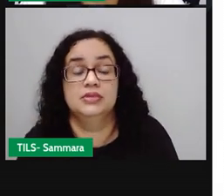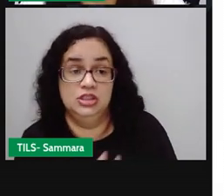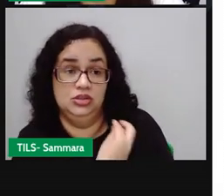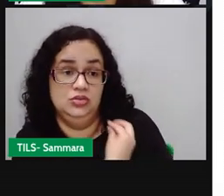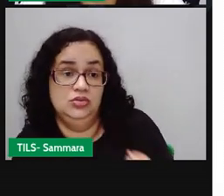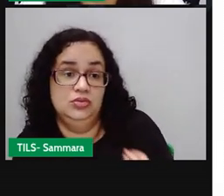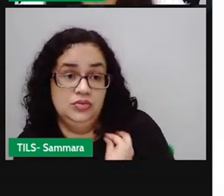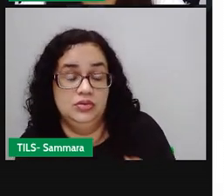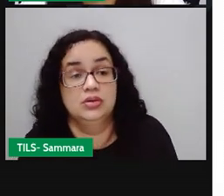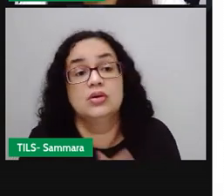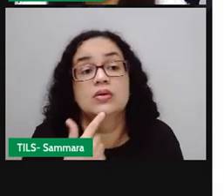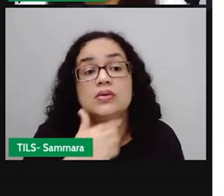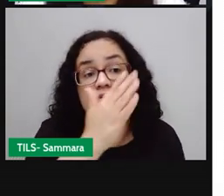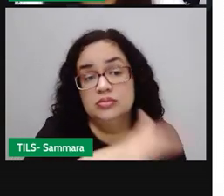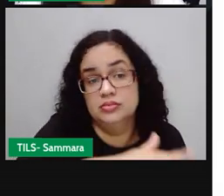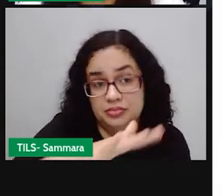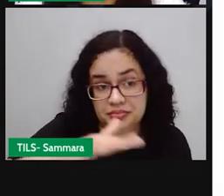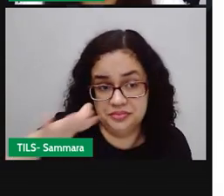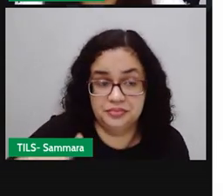principalmente na infância.